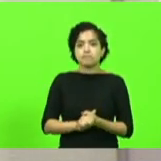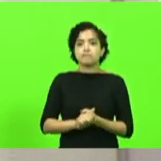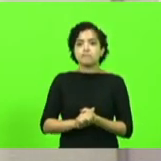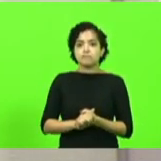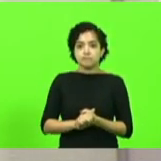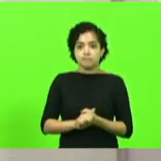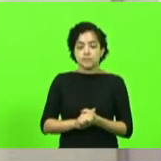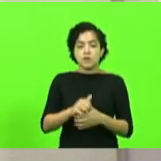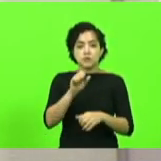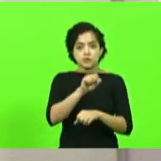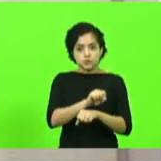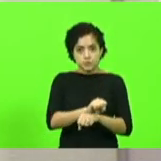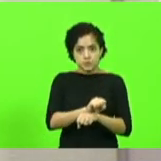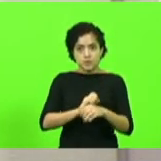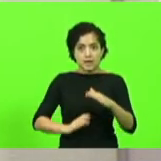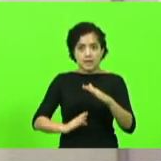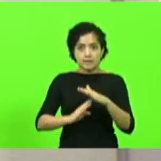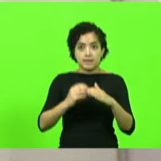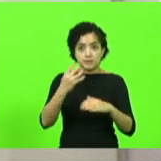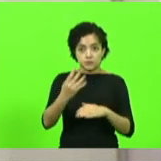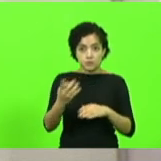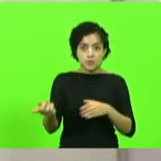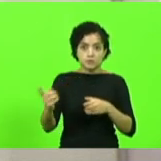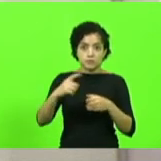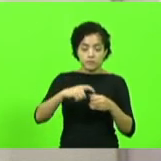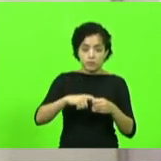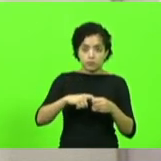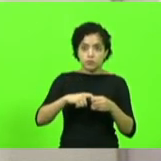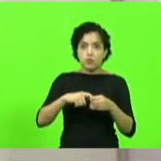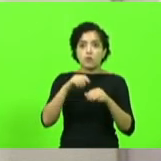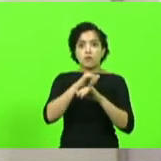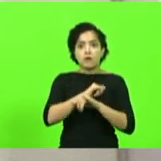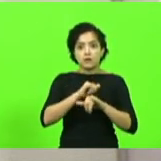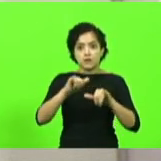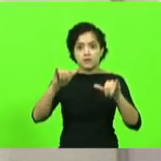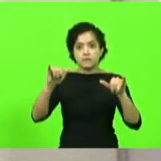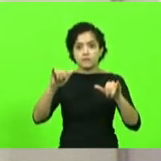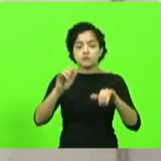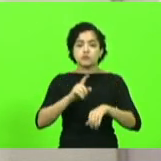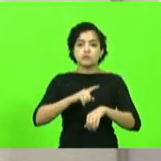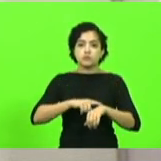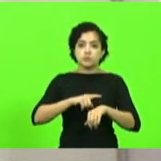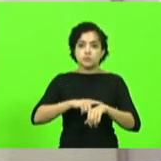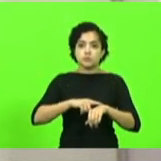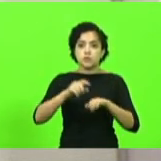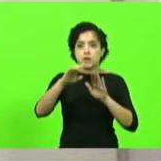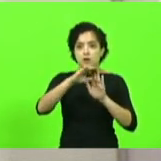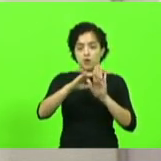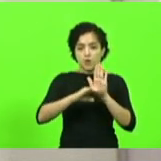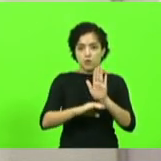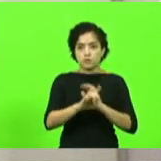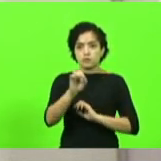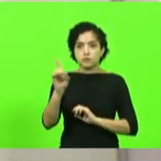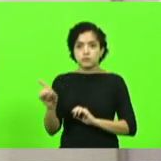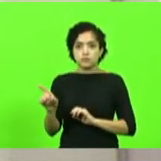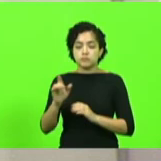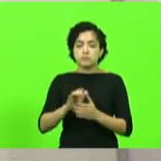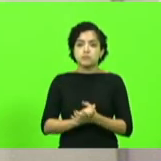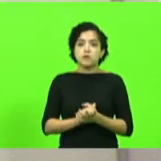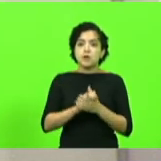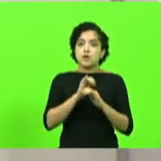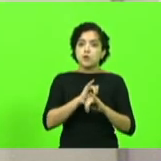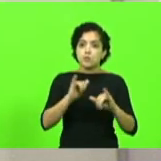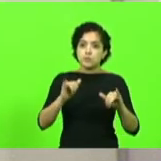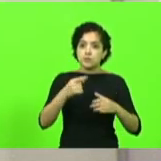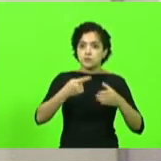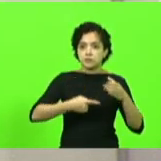suspendeu a sessão até as 16 horas. Reaberto a sessão, o senhor presidente adentrou o próximo horário, a ordem do dia. O senhor presidente comunicou que a